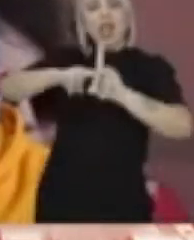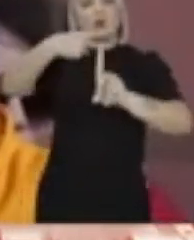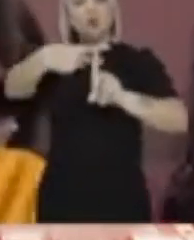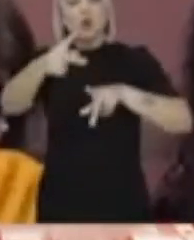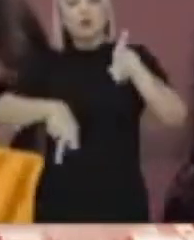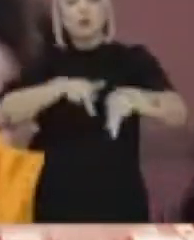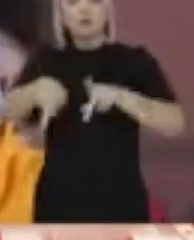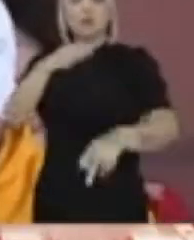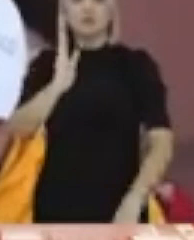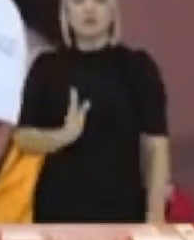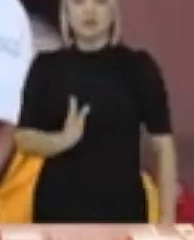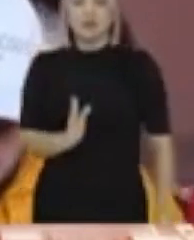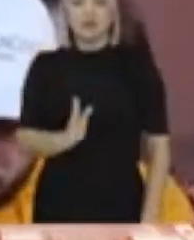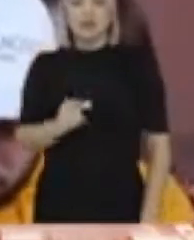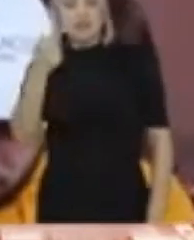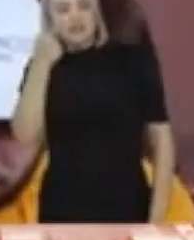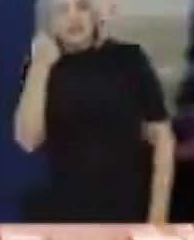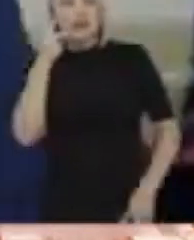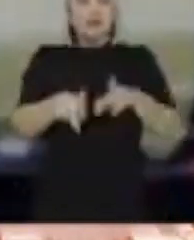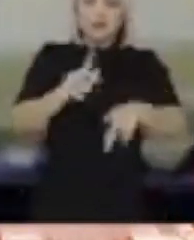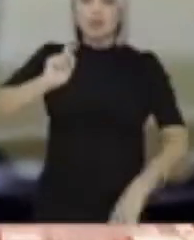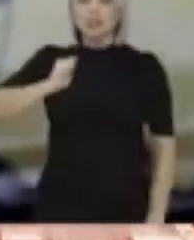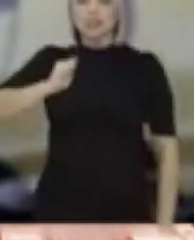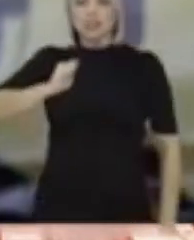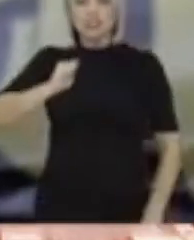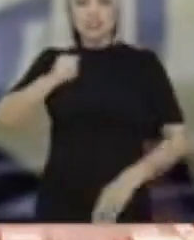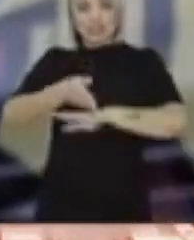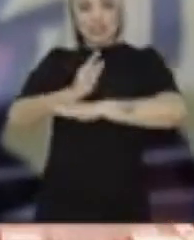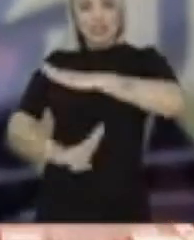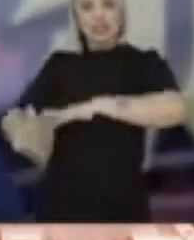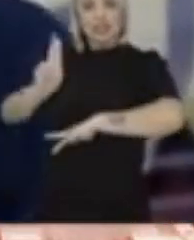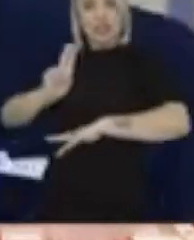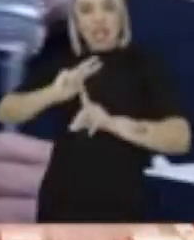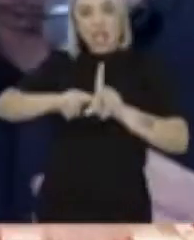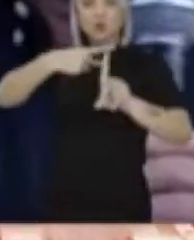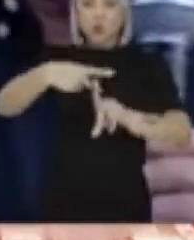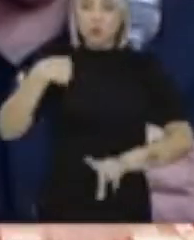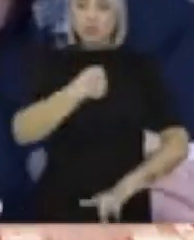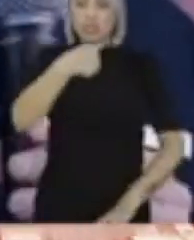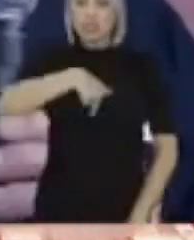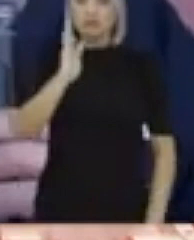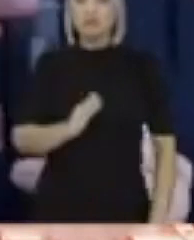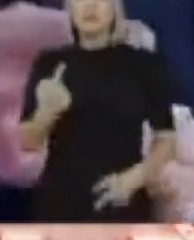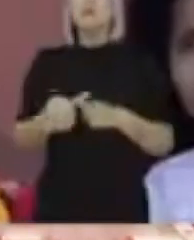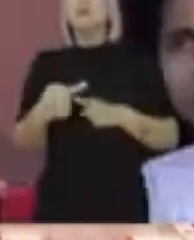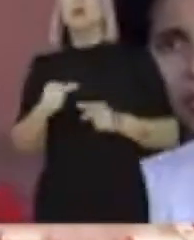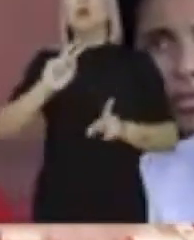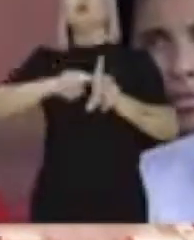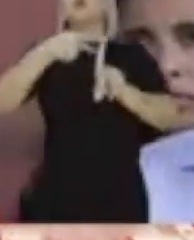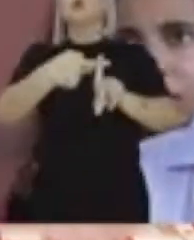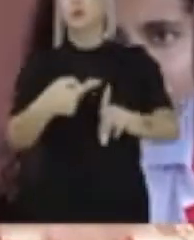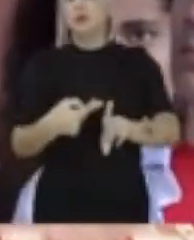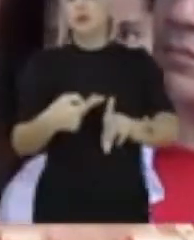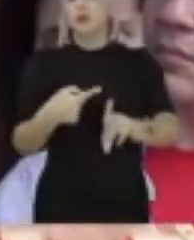do Brasil quanto multinacionais, sobre a candidatura, etc. E aí, o Alckmin vai ter a função também de atrair o PSDB. O